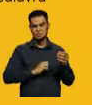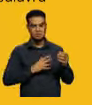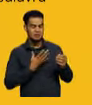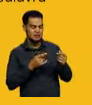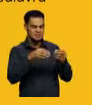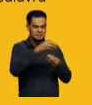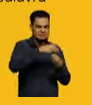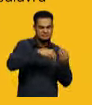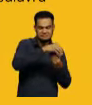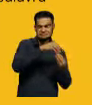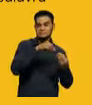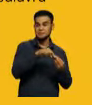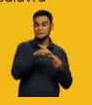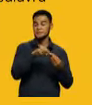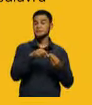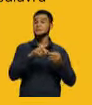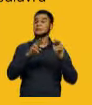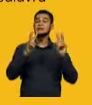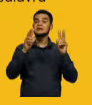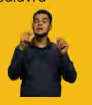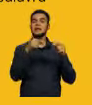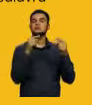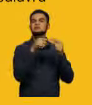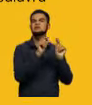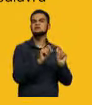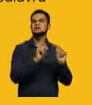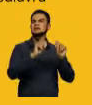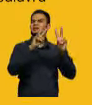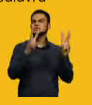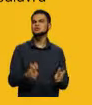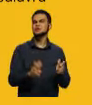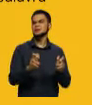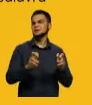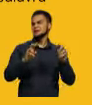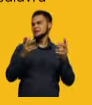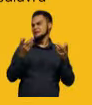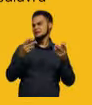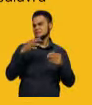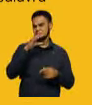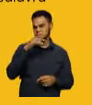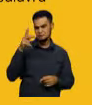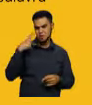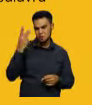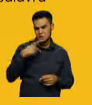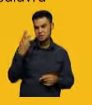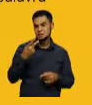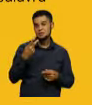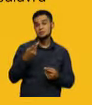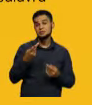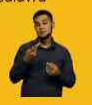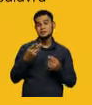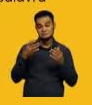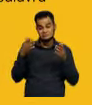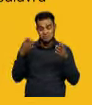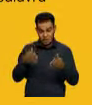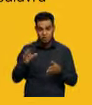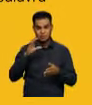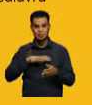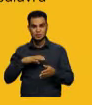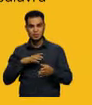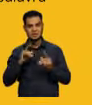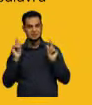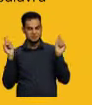sobre assuntos políticos entrando no português com estas acepções. Os